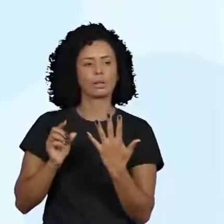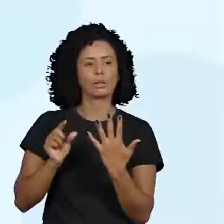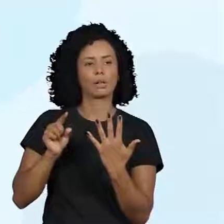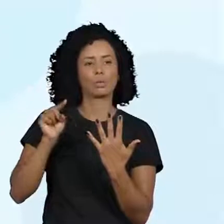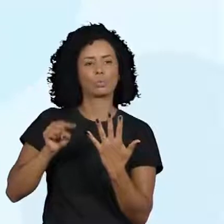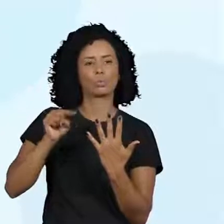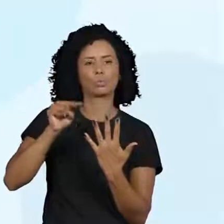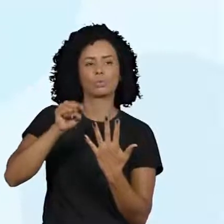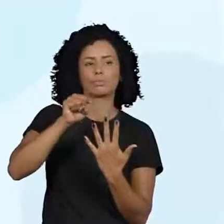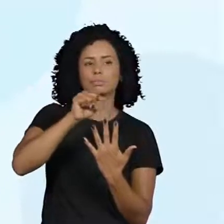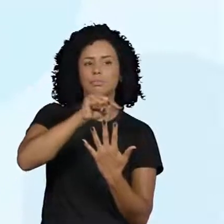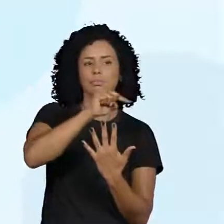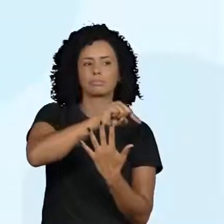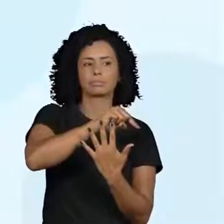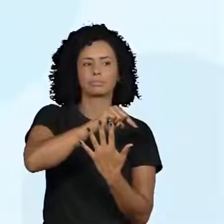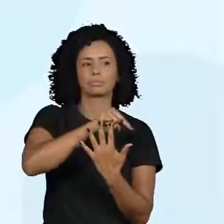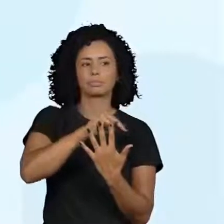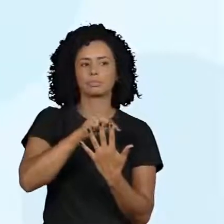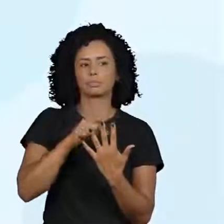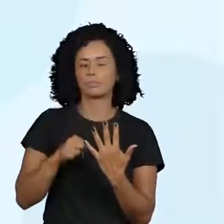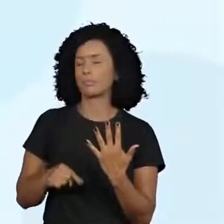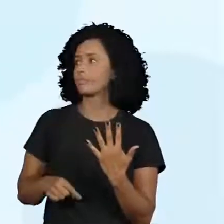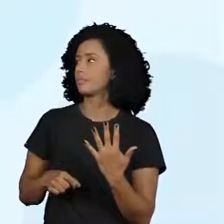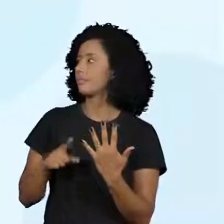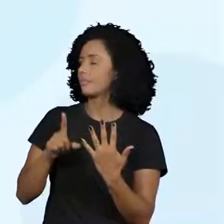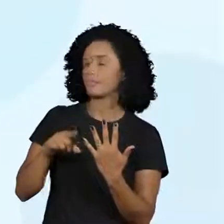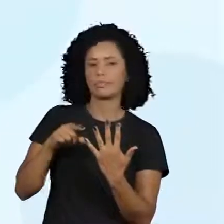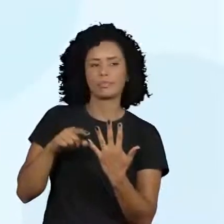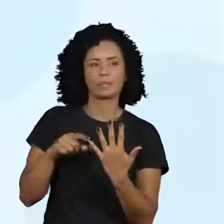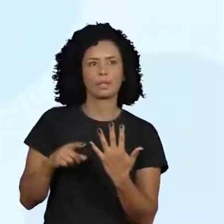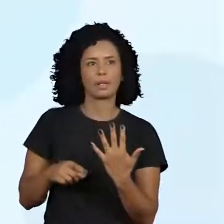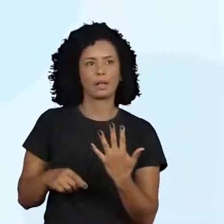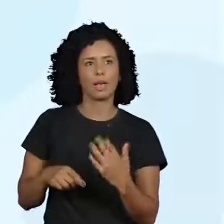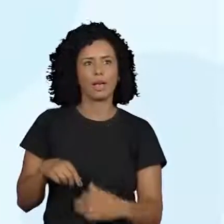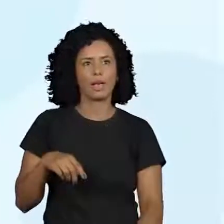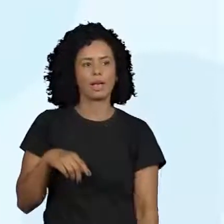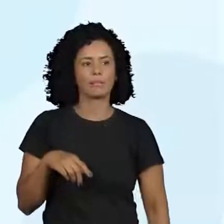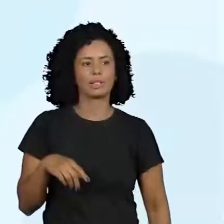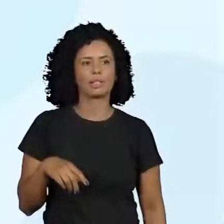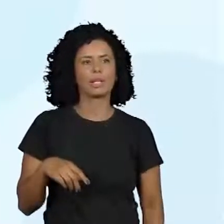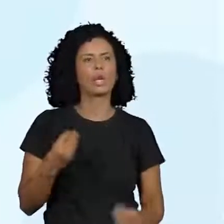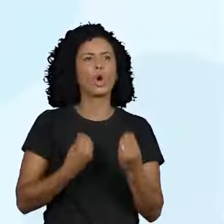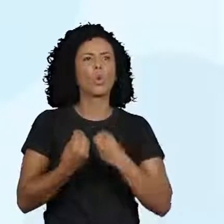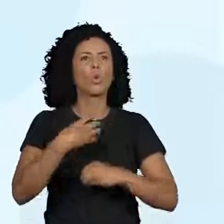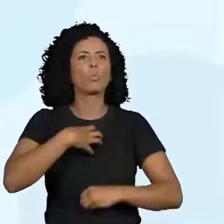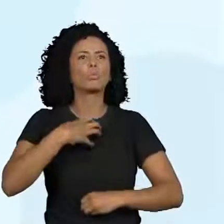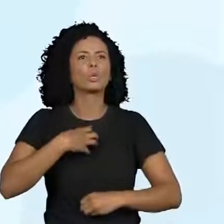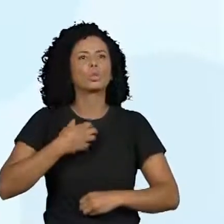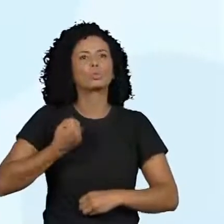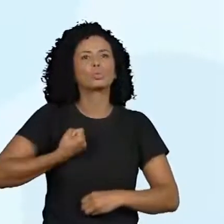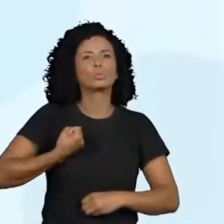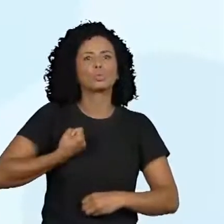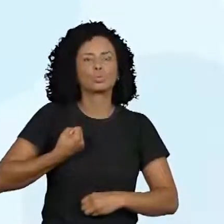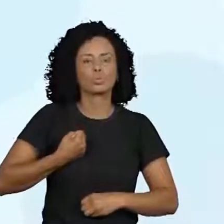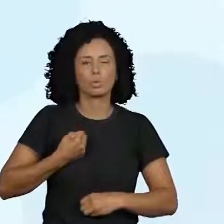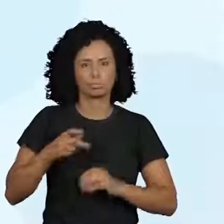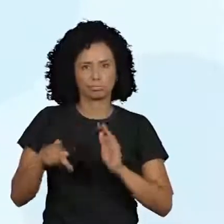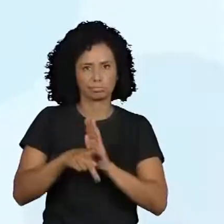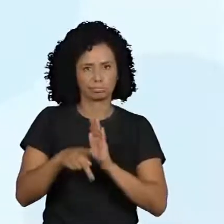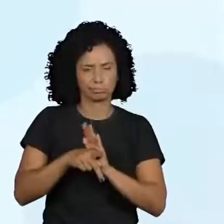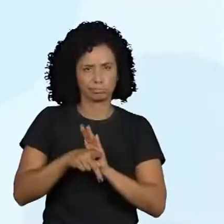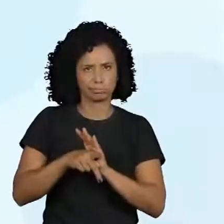revisão. Usando as classes e as ordens do sistema de numeração decimal,